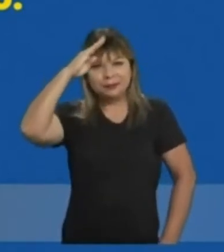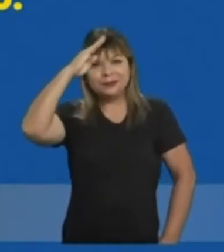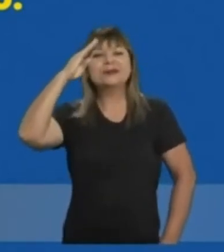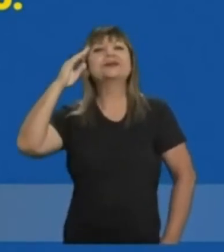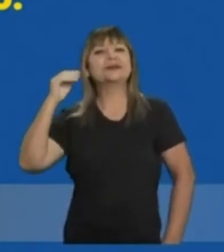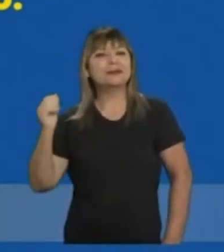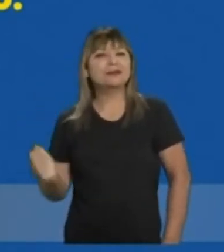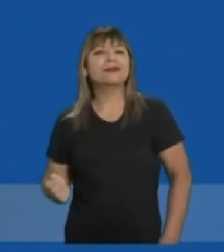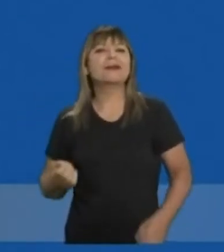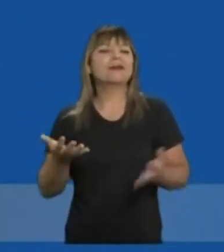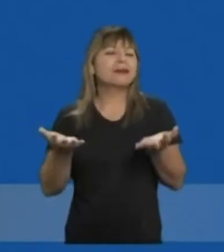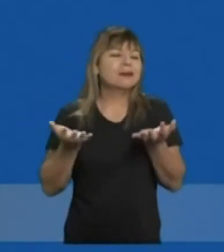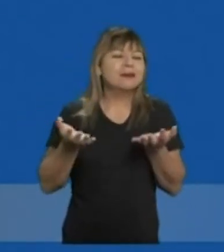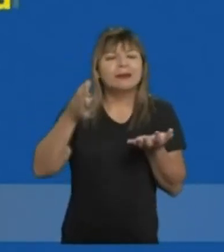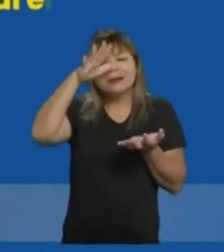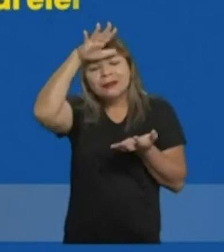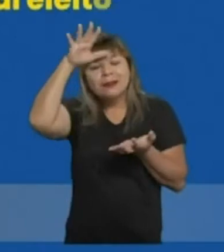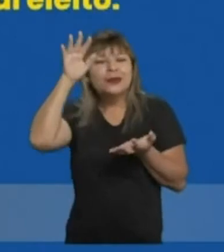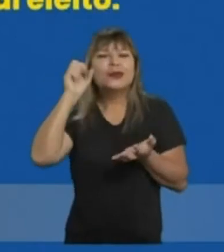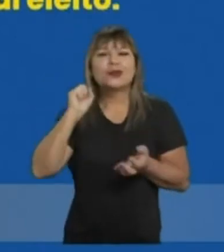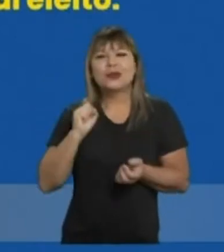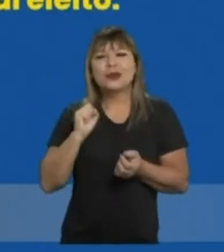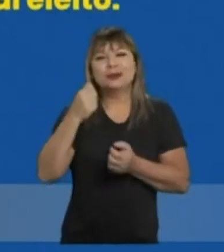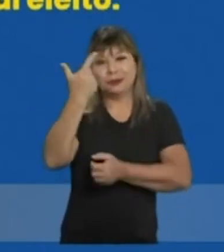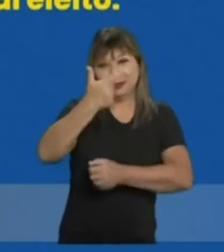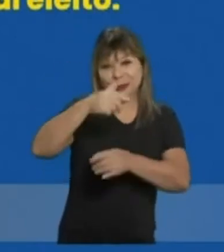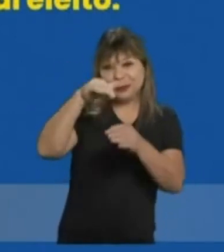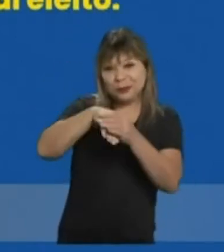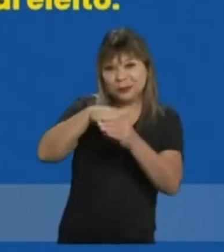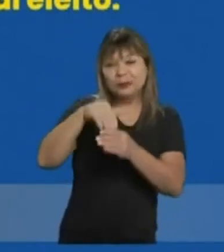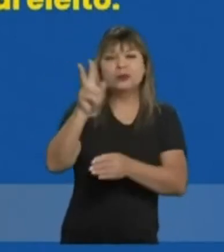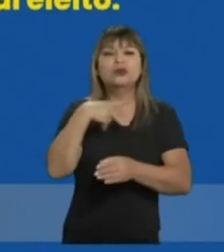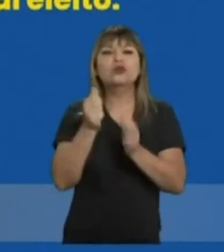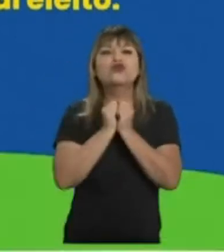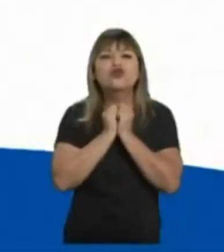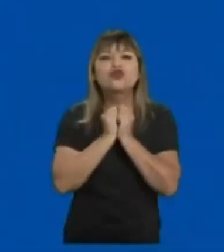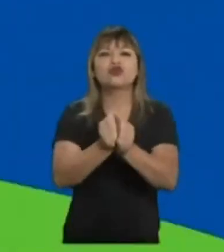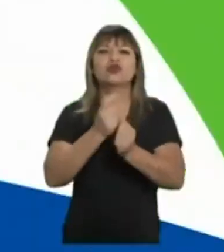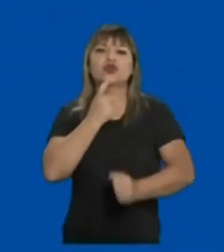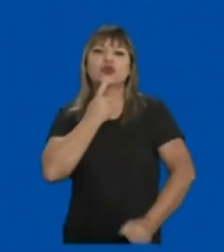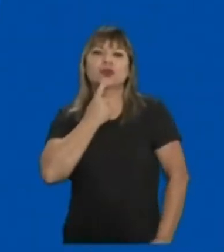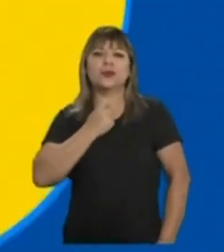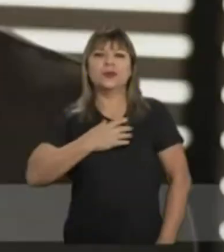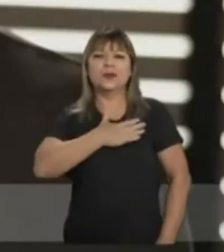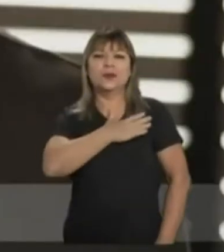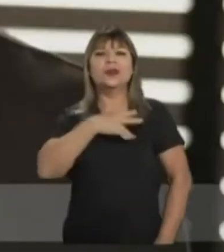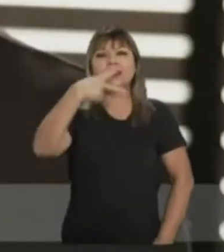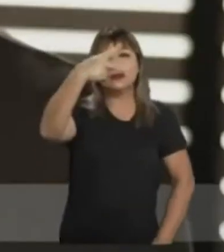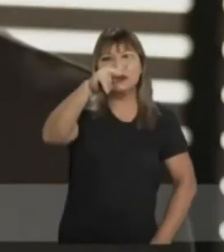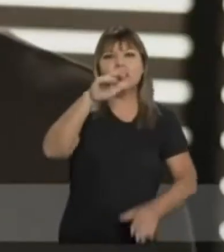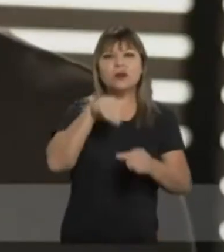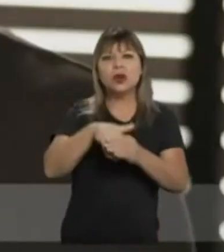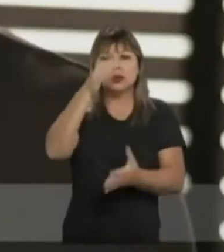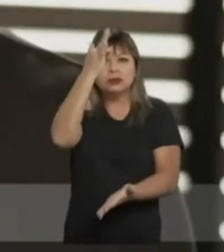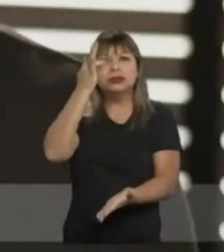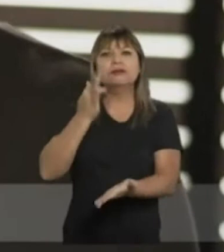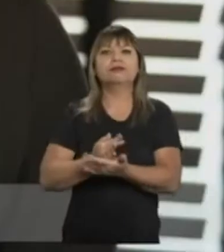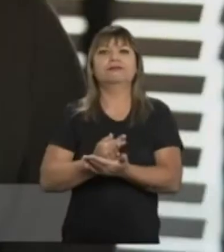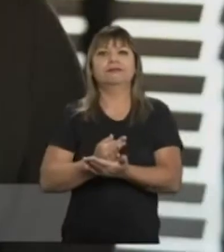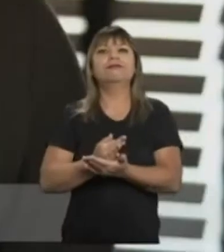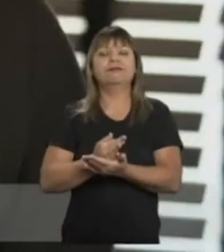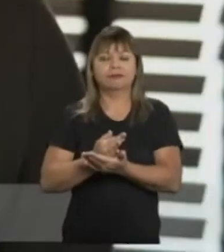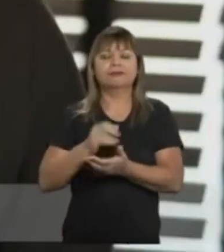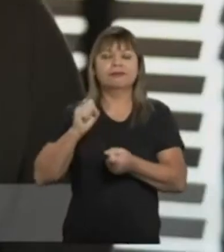Jair Messias Bolsonaro. Meu querido Mato Grosso do Sul, no segundo turno, somos todos capitão Contar. Com o seu voto de confiança,